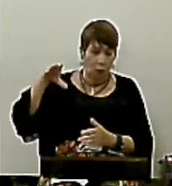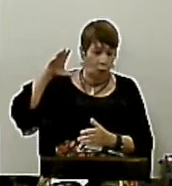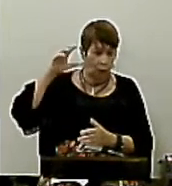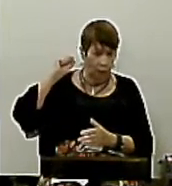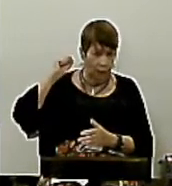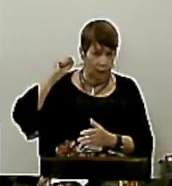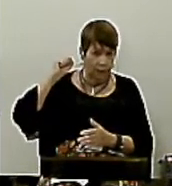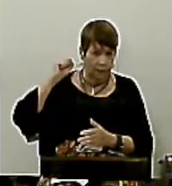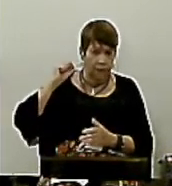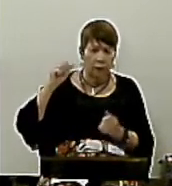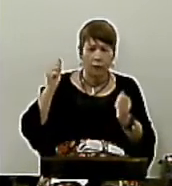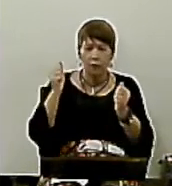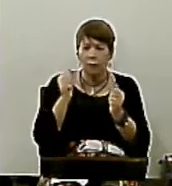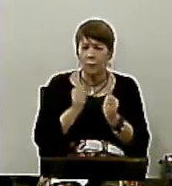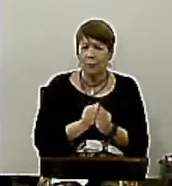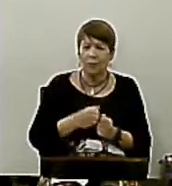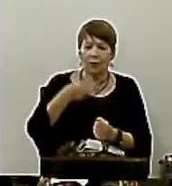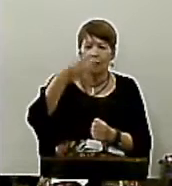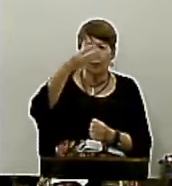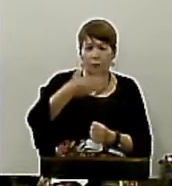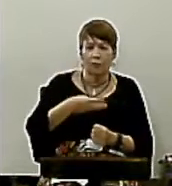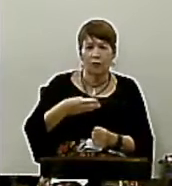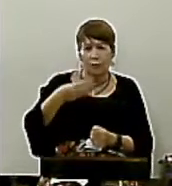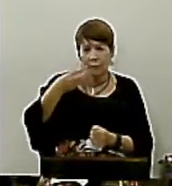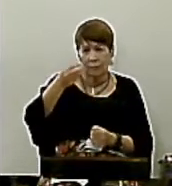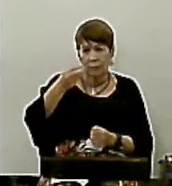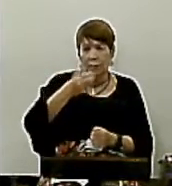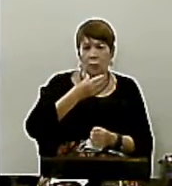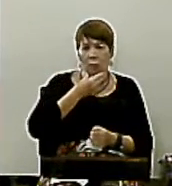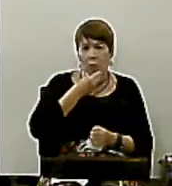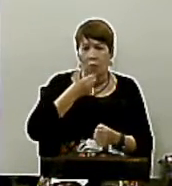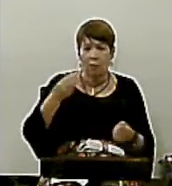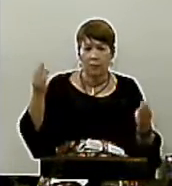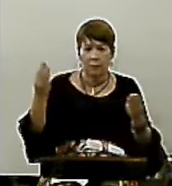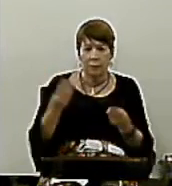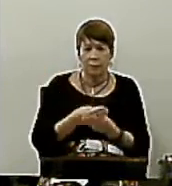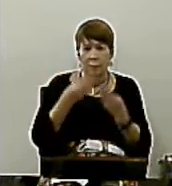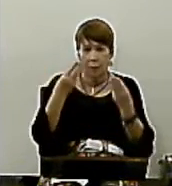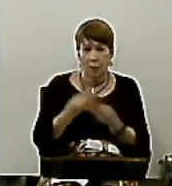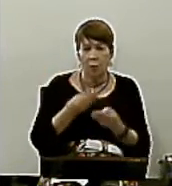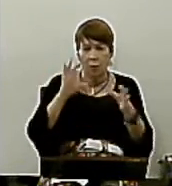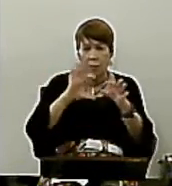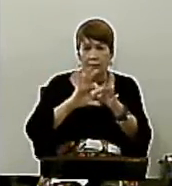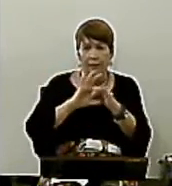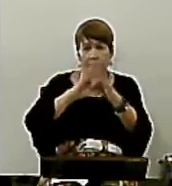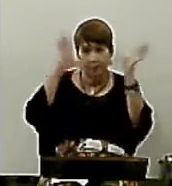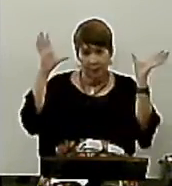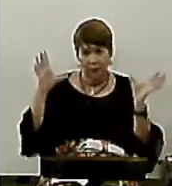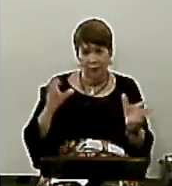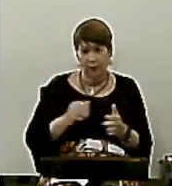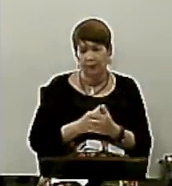Com 300 homens Ele libertou Israel Como se fosse Um homem só